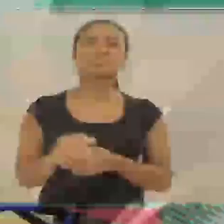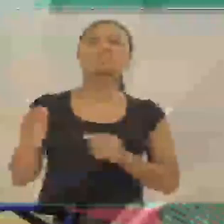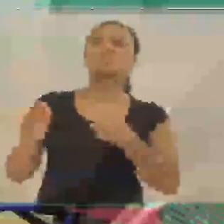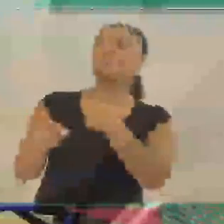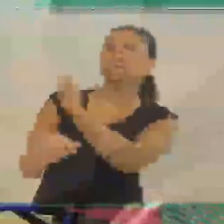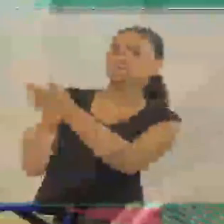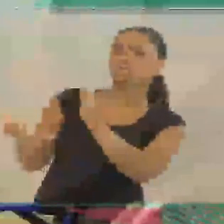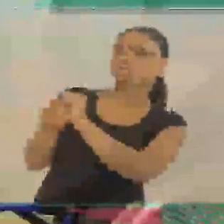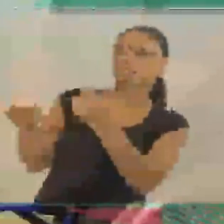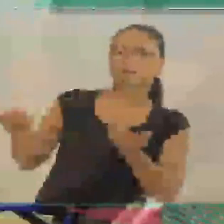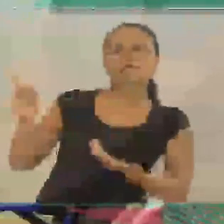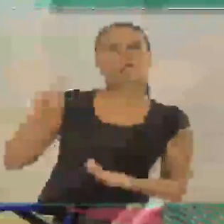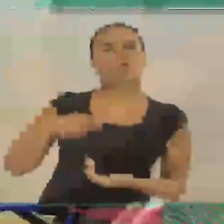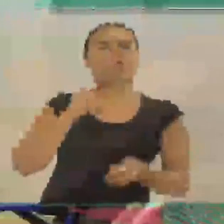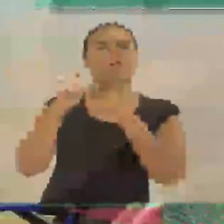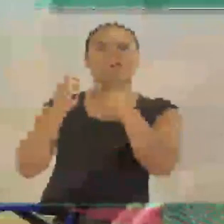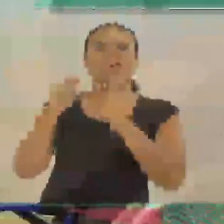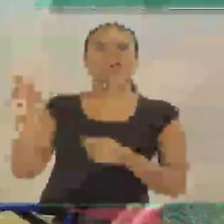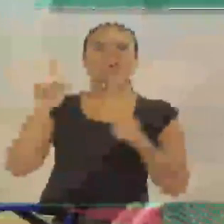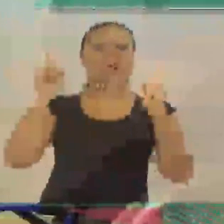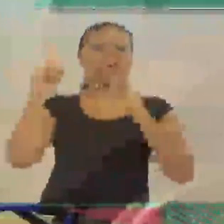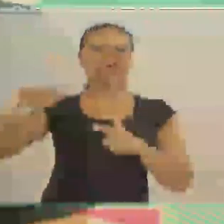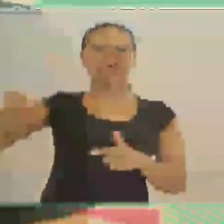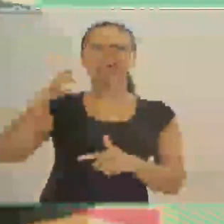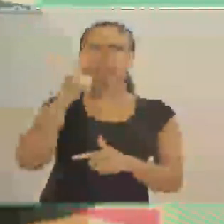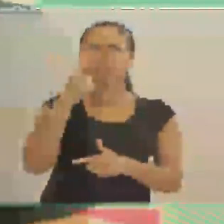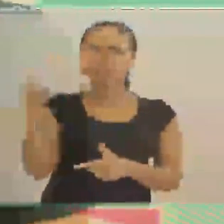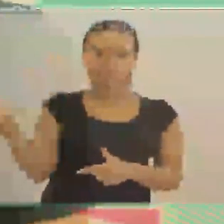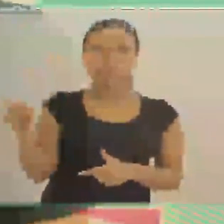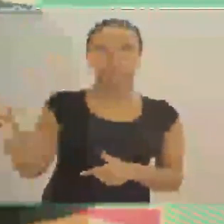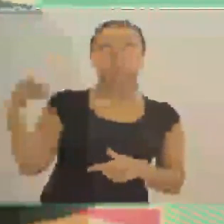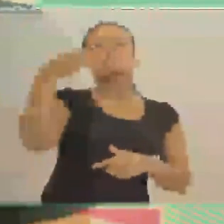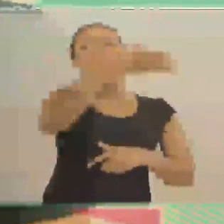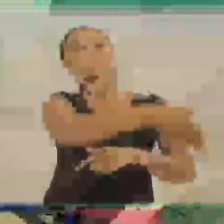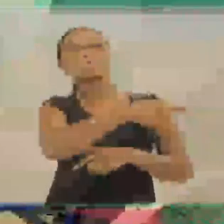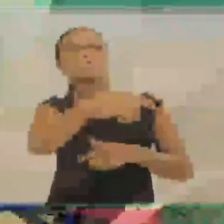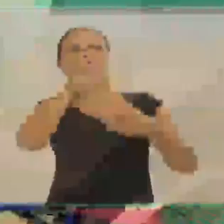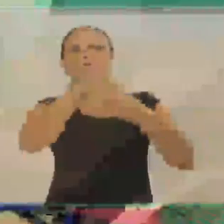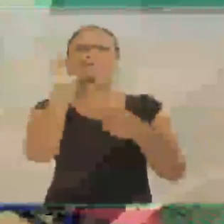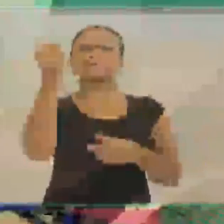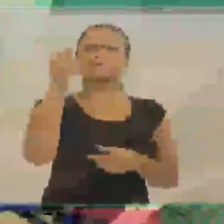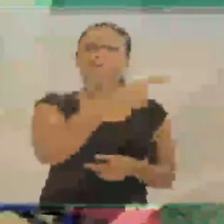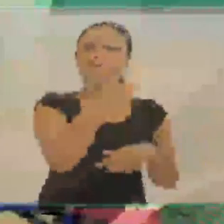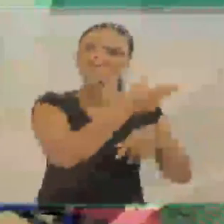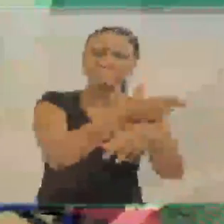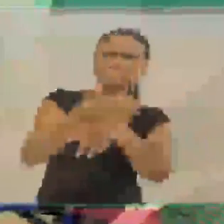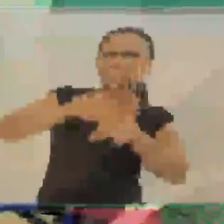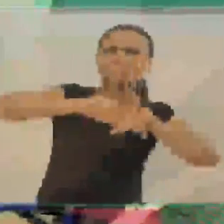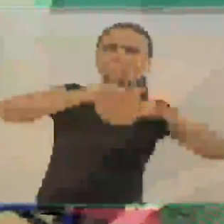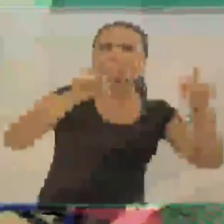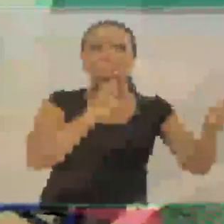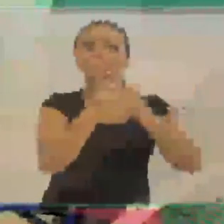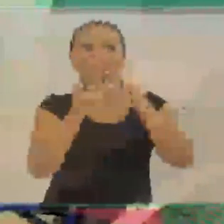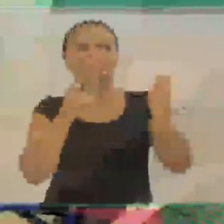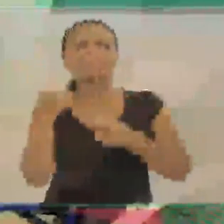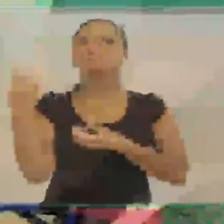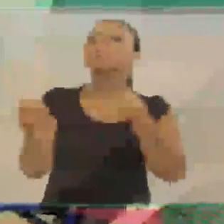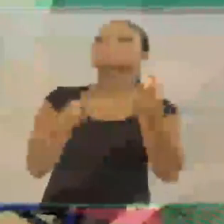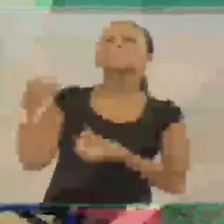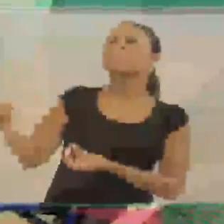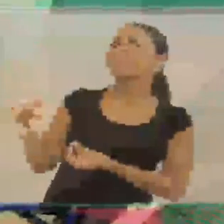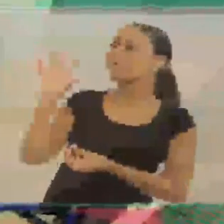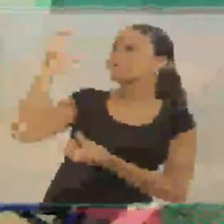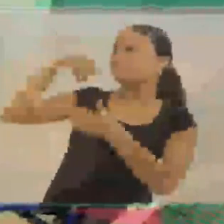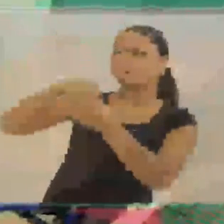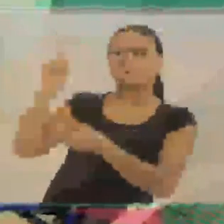Quem está comigo no estúdio agora é o nosso repórter aventureiro Zé Luiz Pacheco. Ele passou uma temporada na Argentina, gravando várias reportagens pra